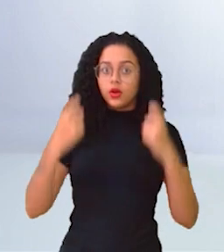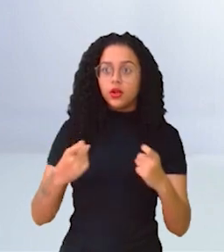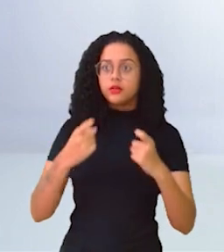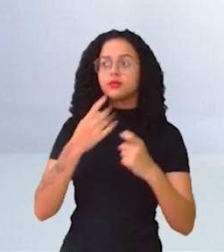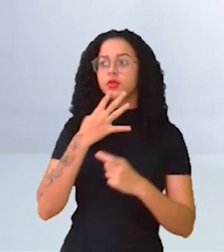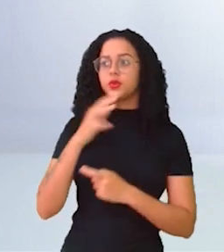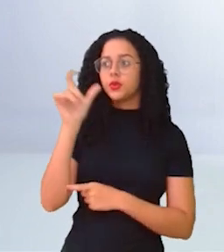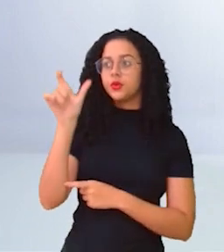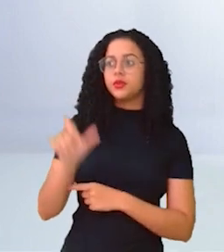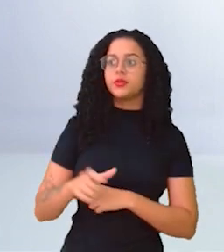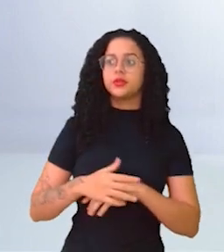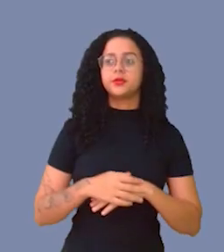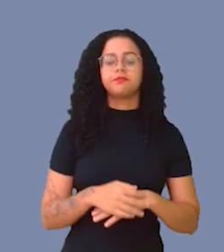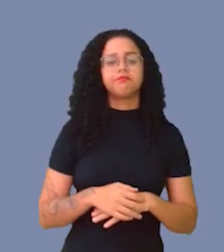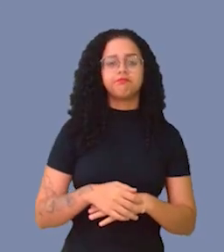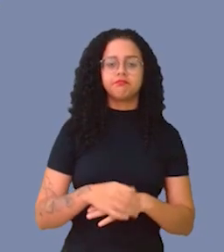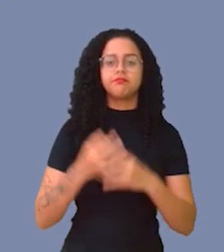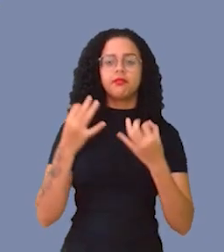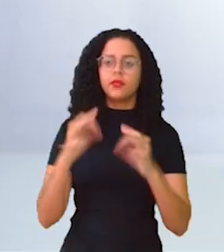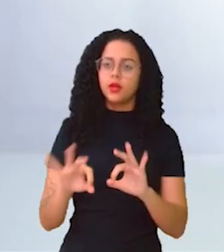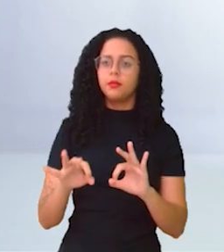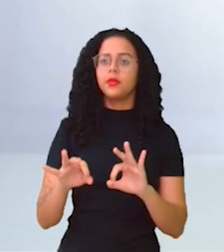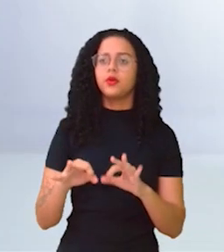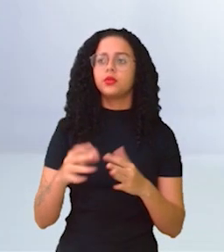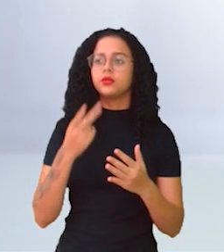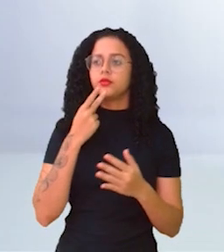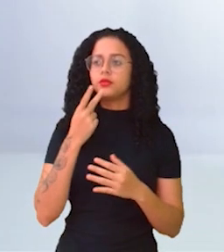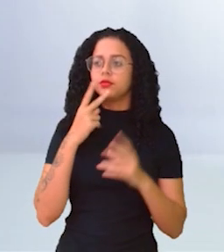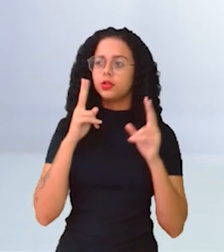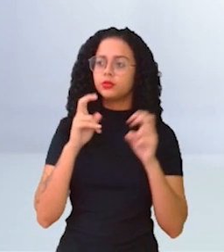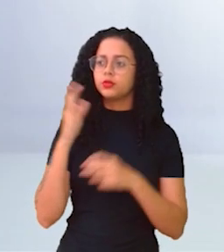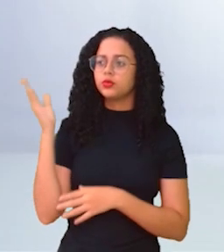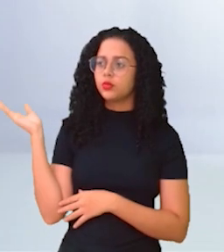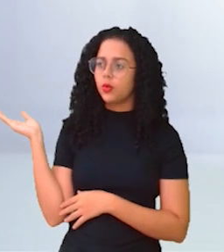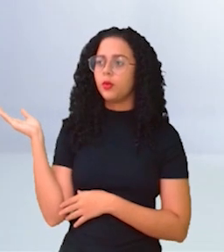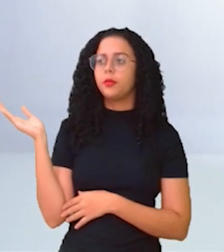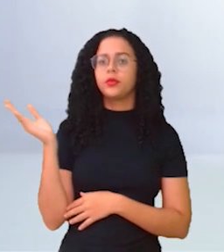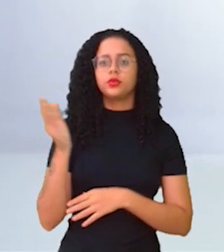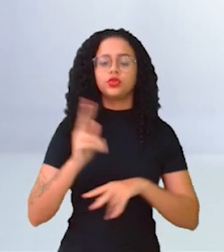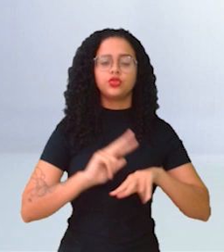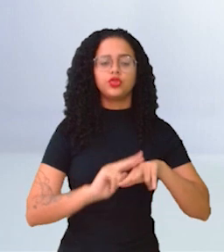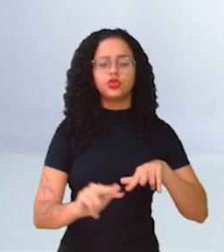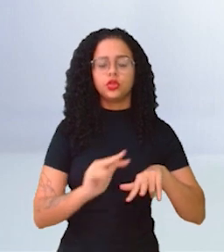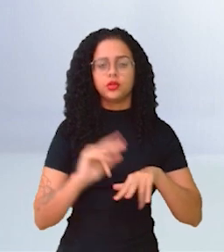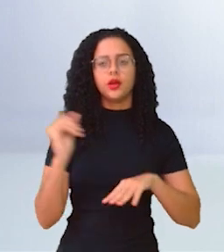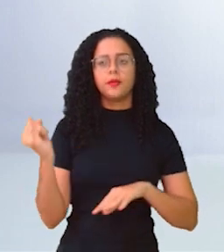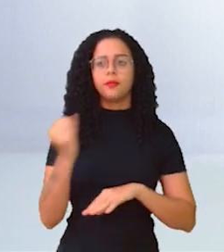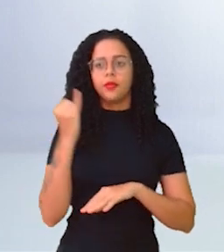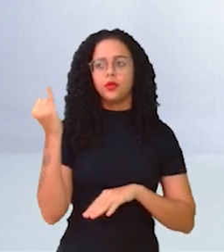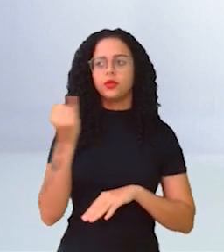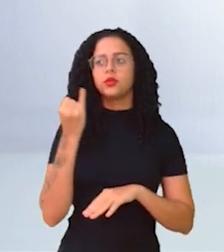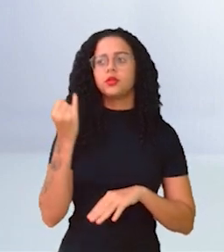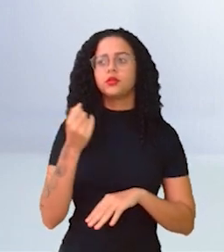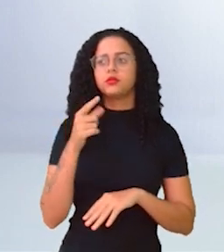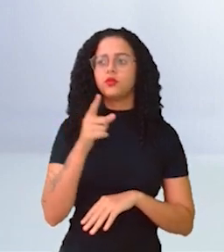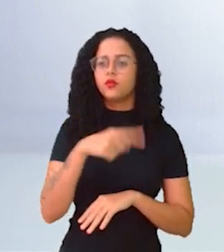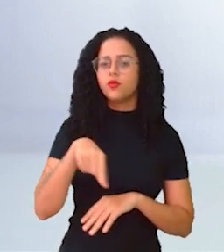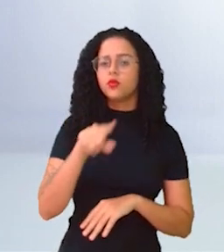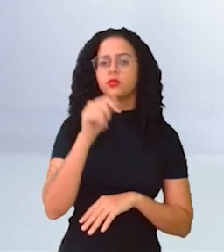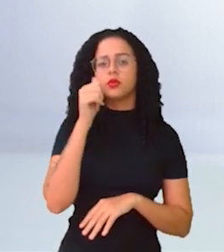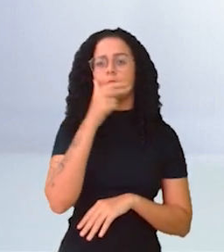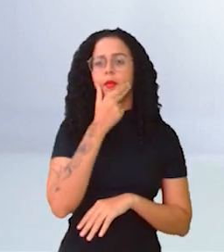desconhecidas. Exatamente, minha gente. E quando a gente trata dessa questão de gênero, é importante vocês